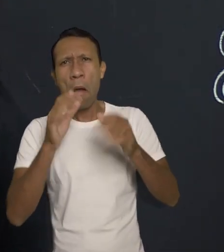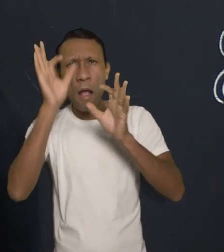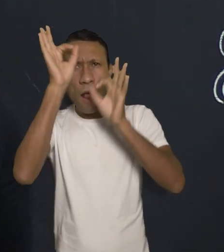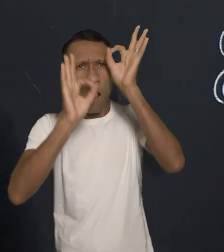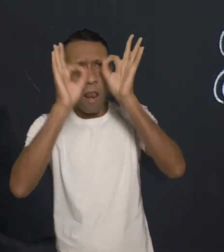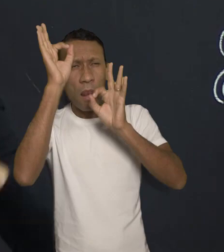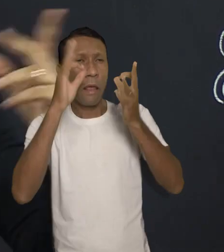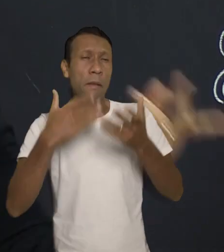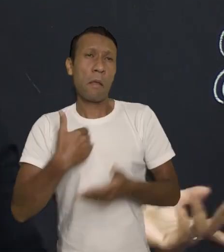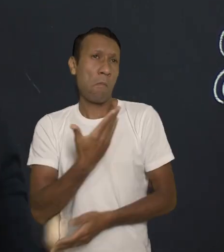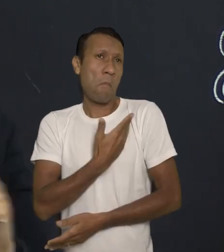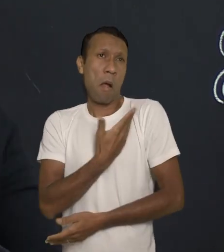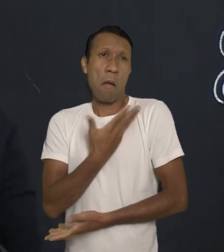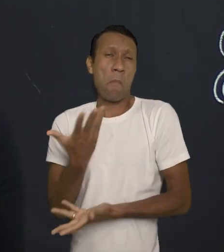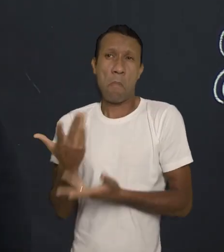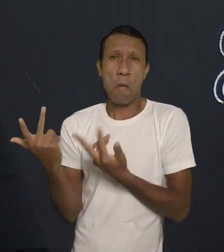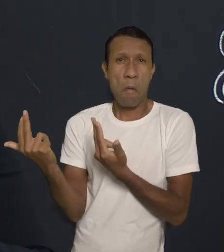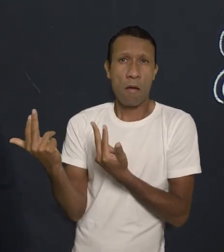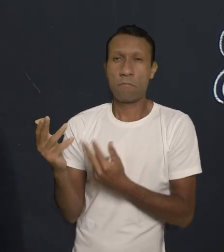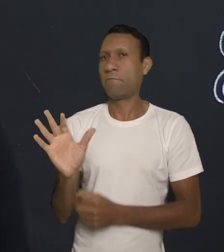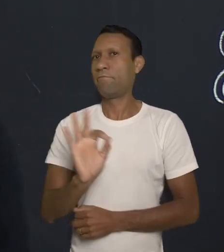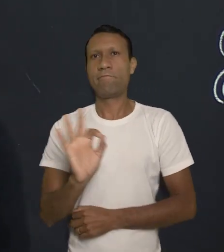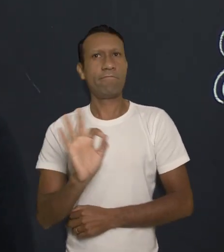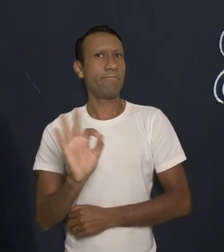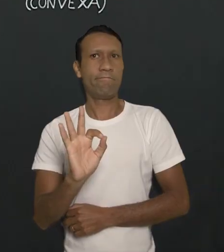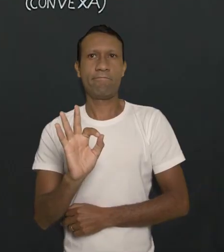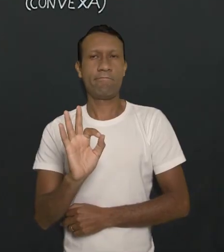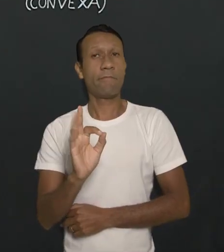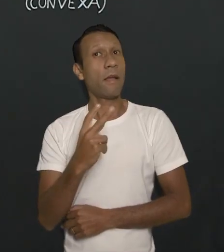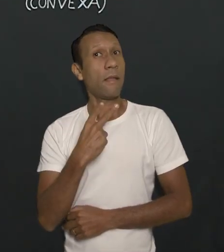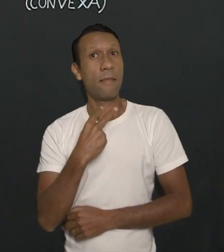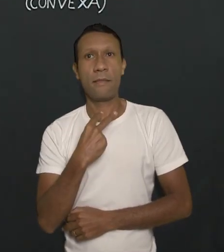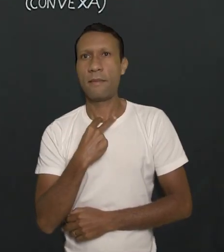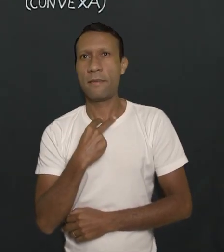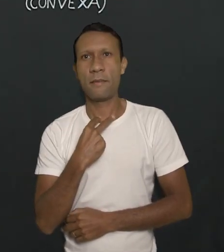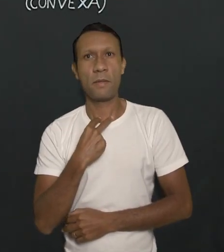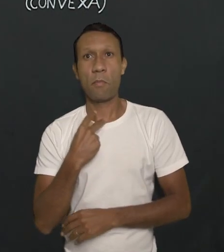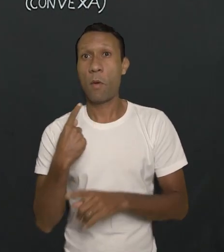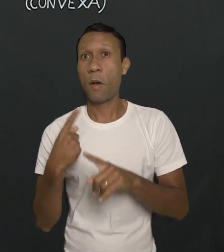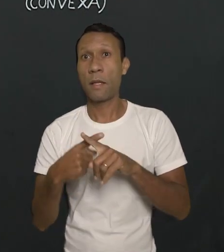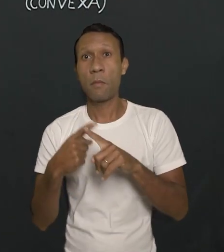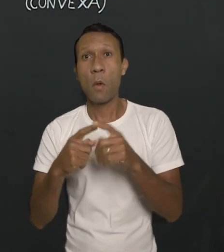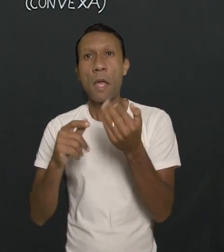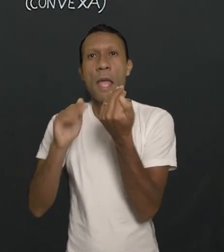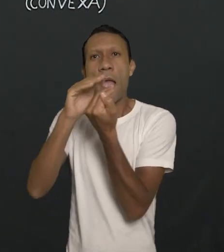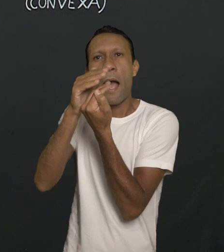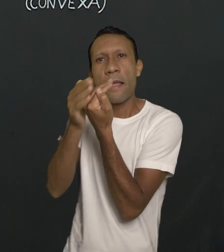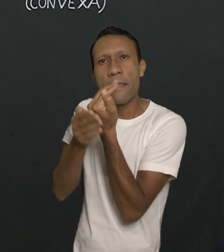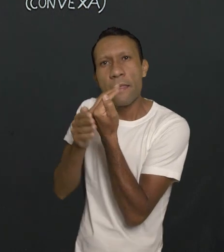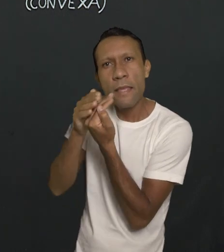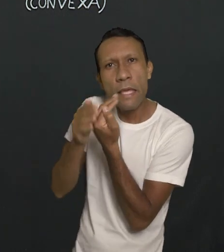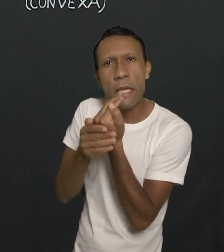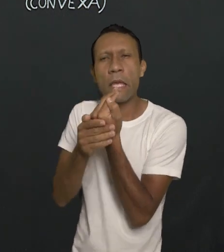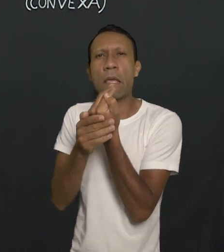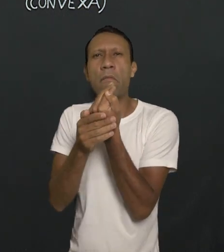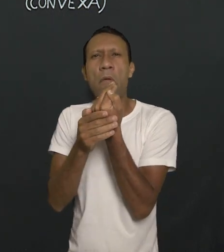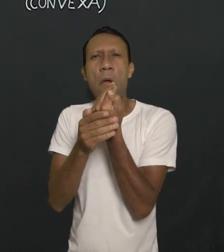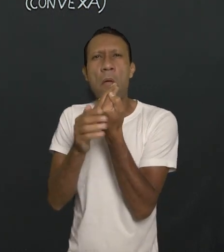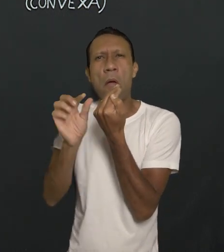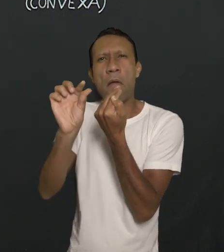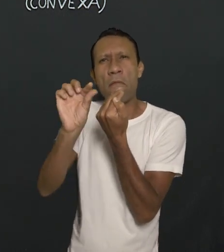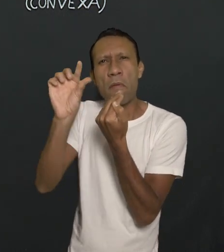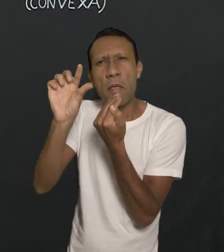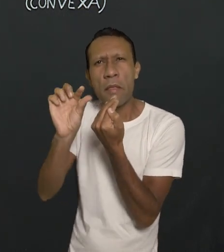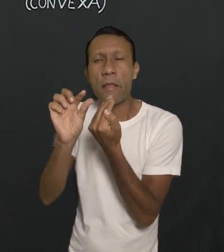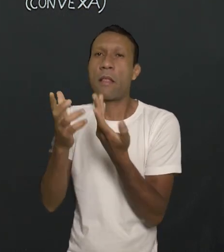lente? Ah, amigo meu, a míope eu também sou... Não! O nível dessa curvatura, a espessura, isso varia de